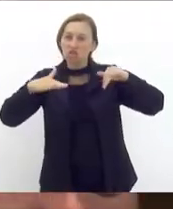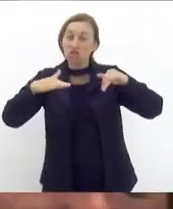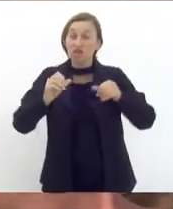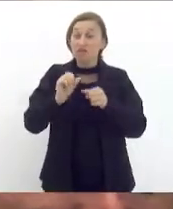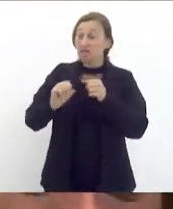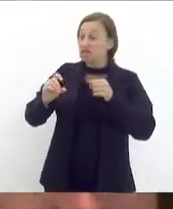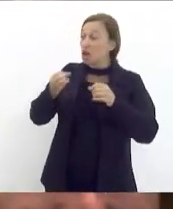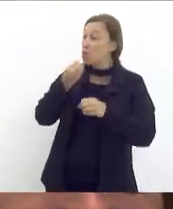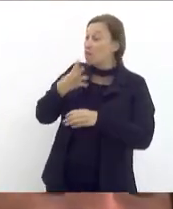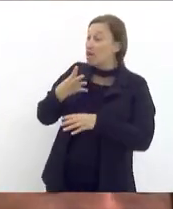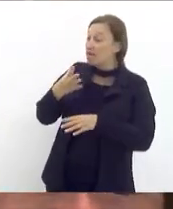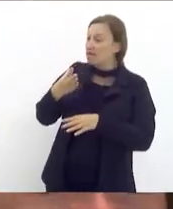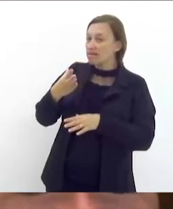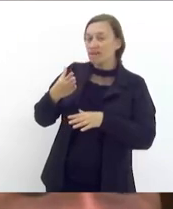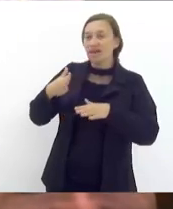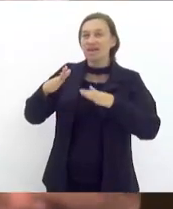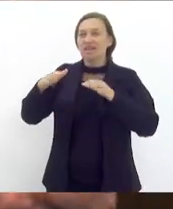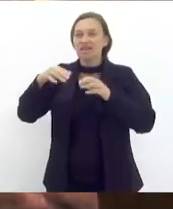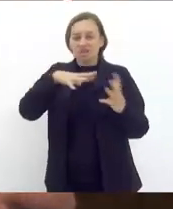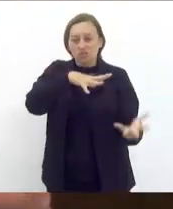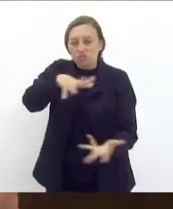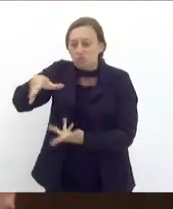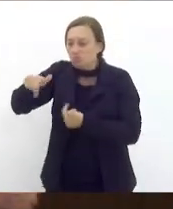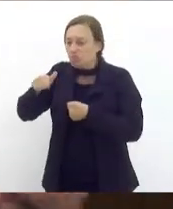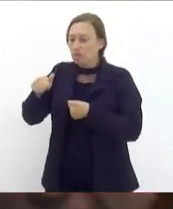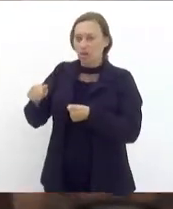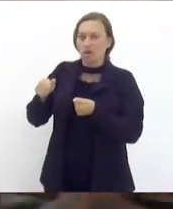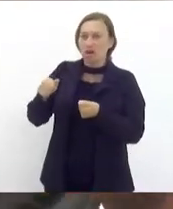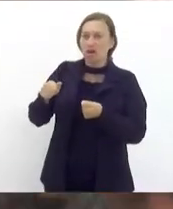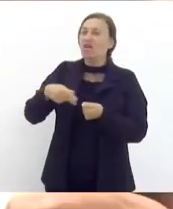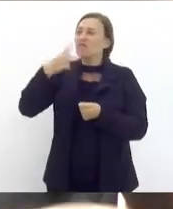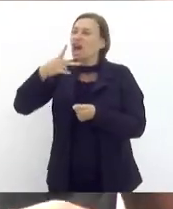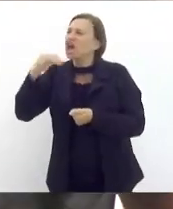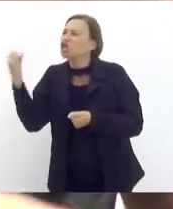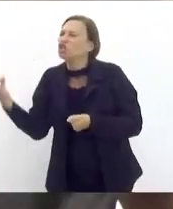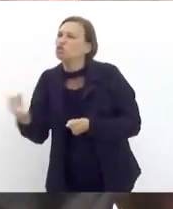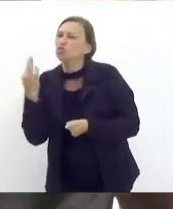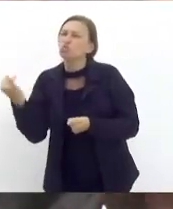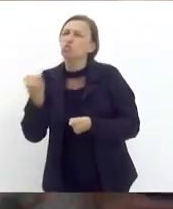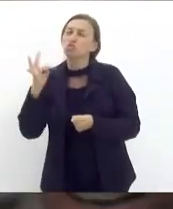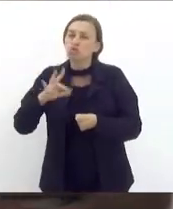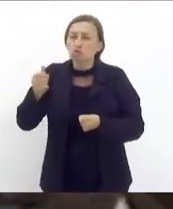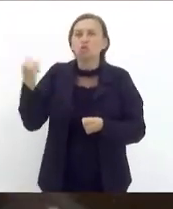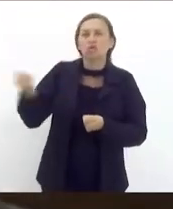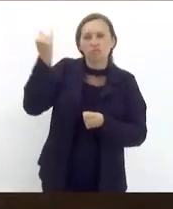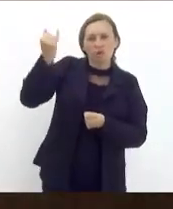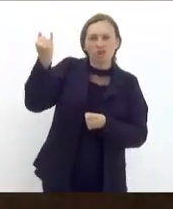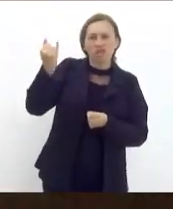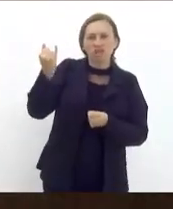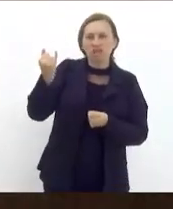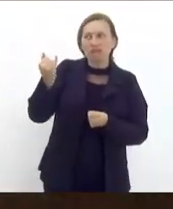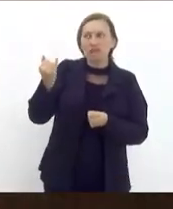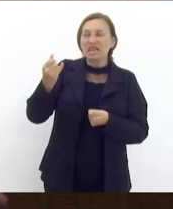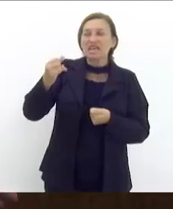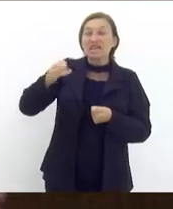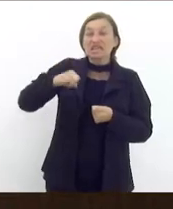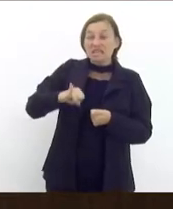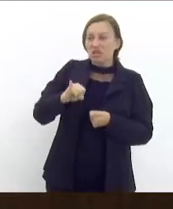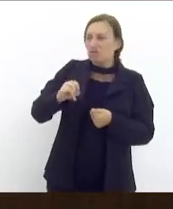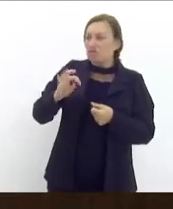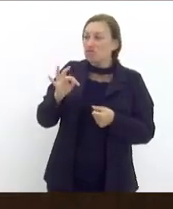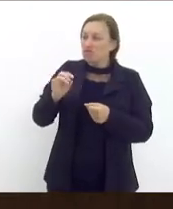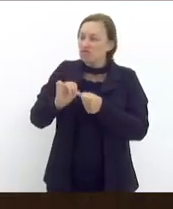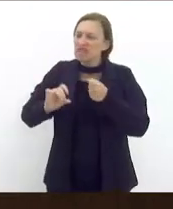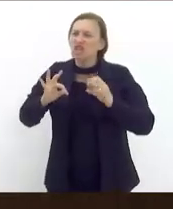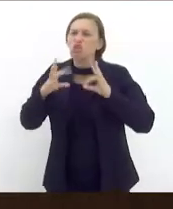se eu falasse tudo o que fosse importante, se eu fizesse tudo o que é máximo mas não tivesse amor, não adianta nada.